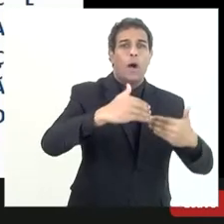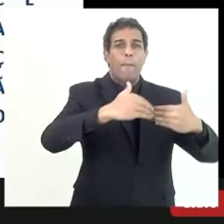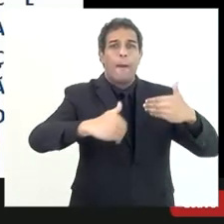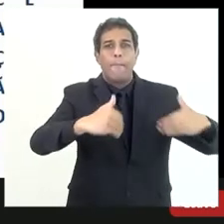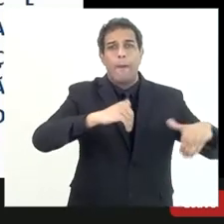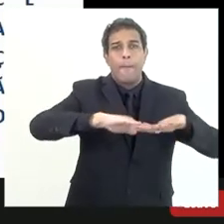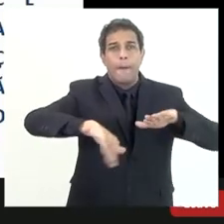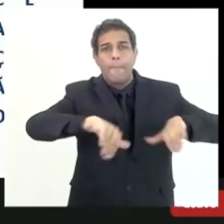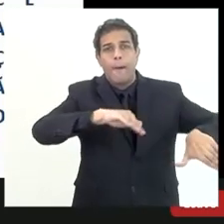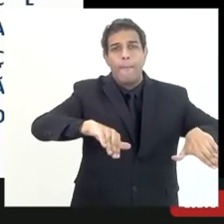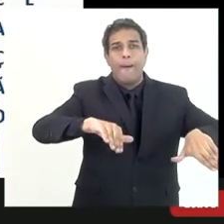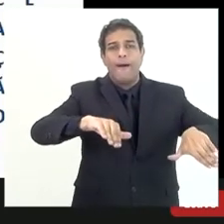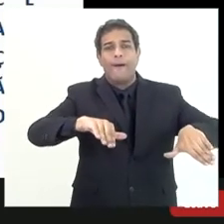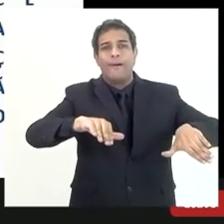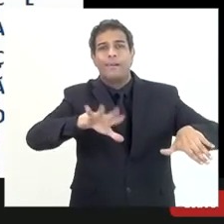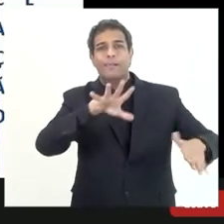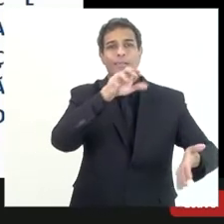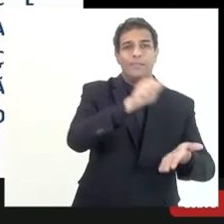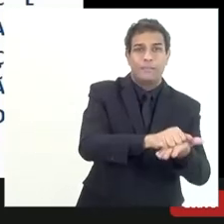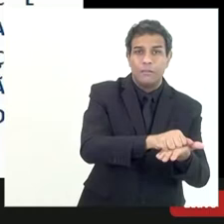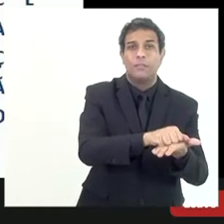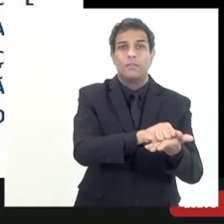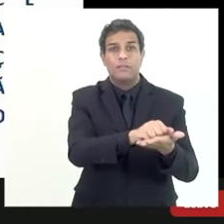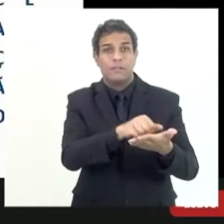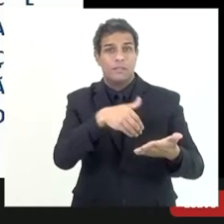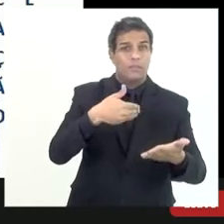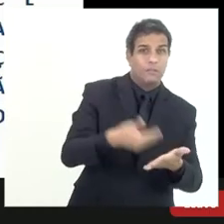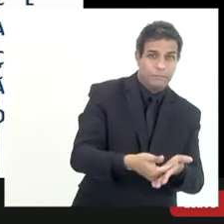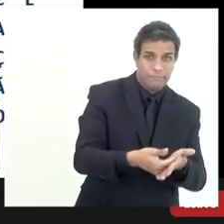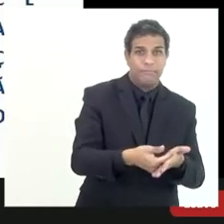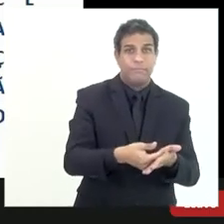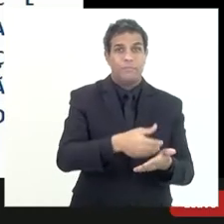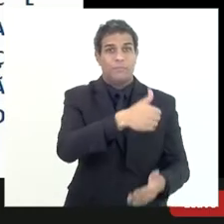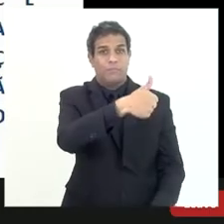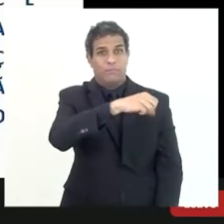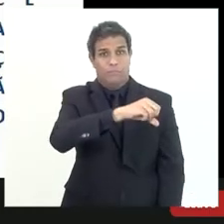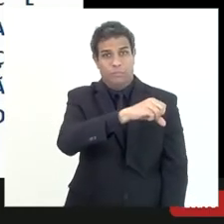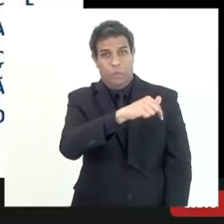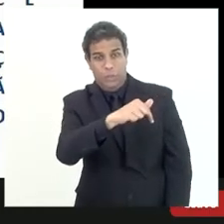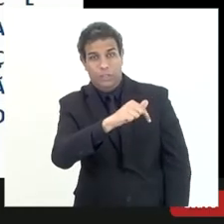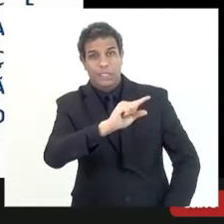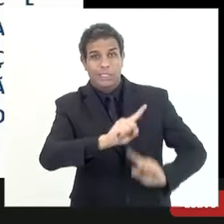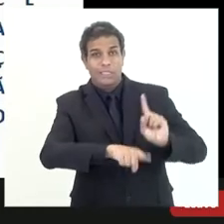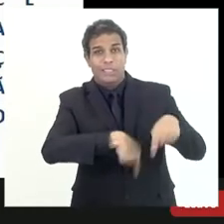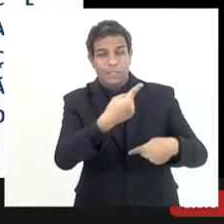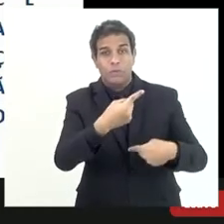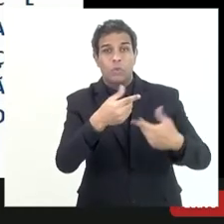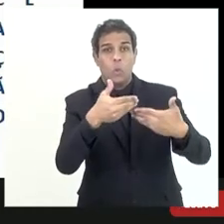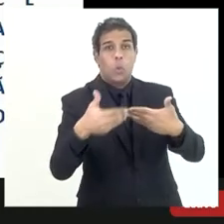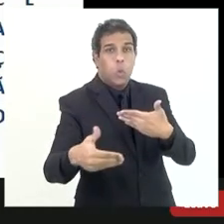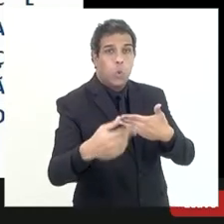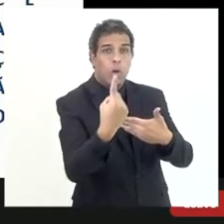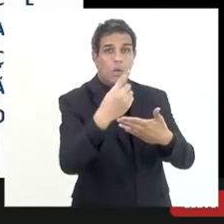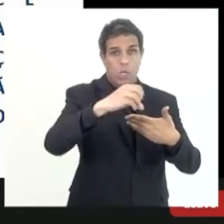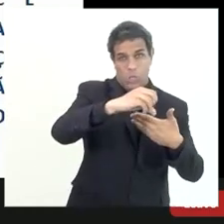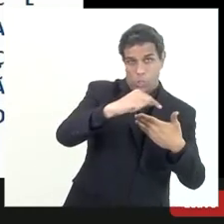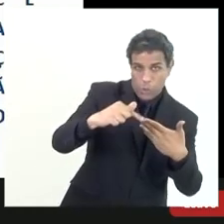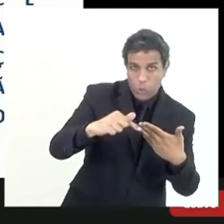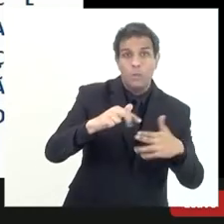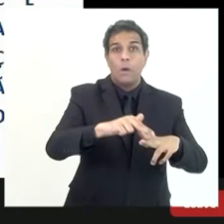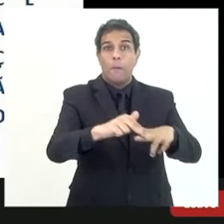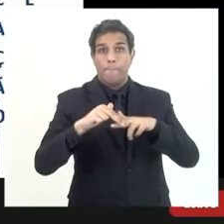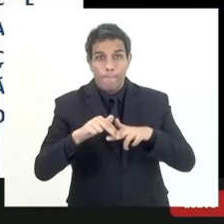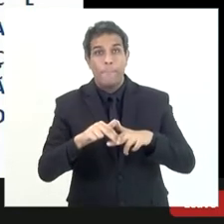créditos inscritos até até 1997 e após 1997 por conta da